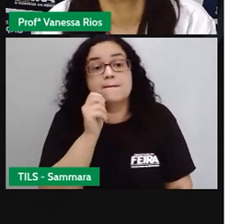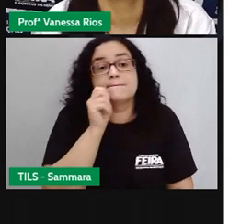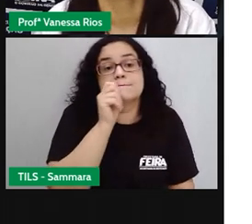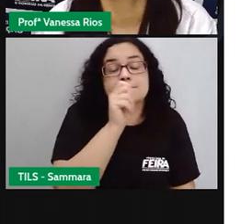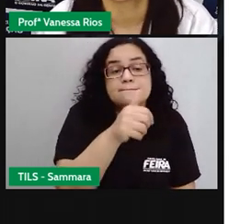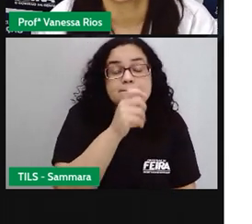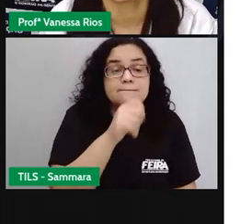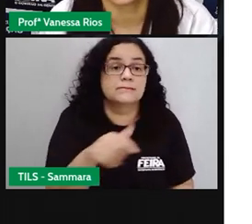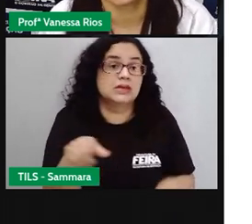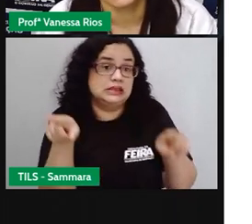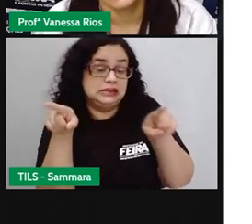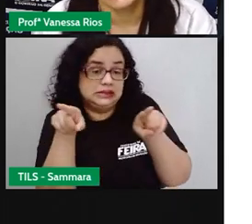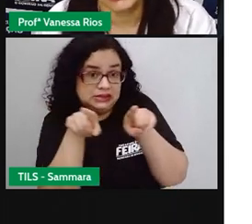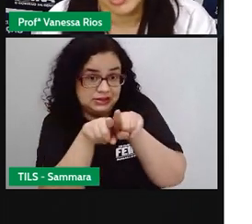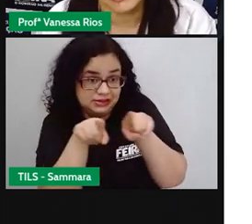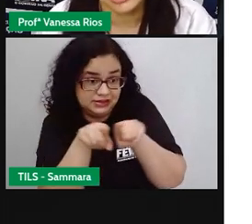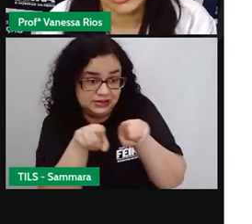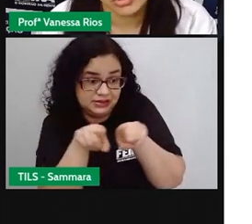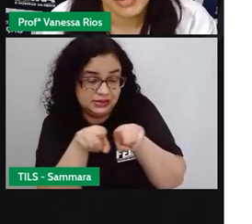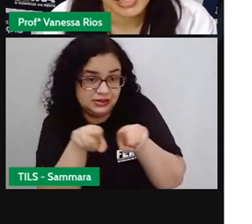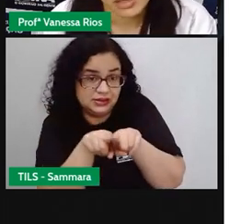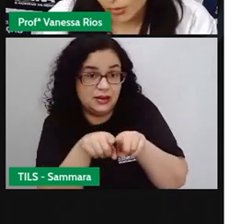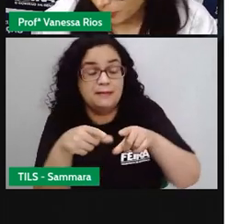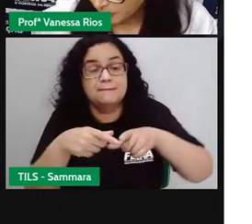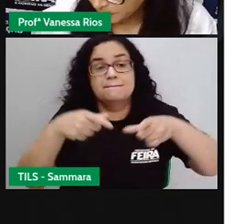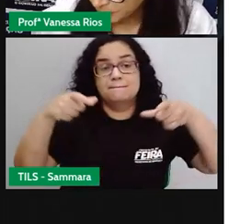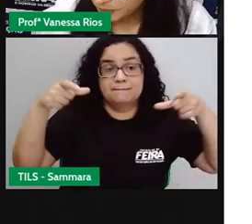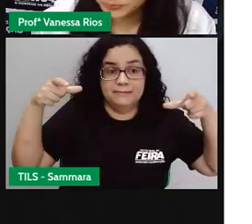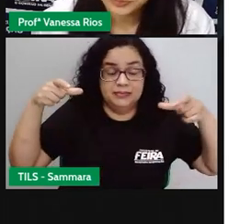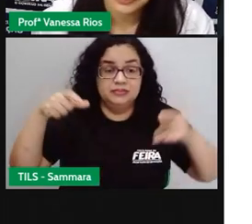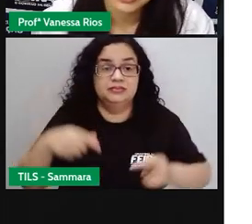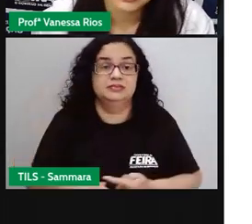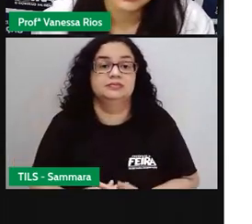próximos e também os que estão em uma amplitude maior.